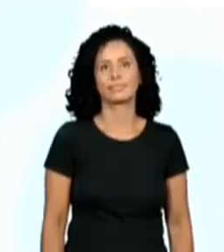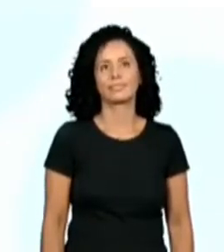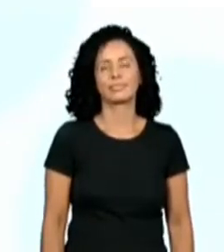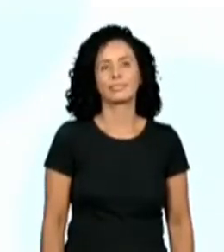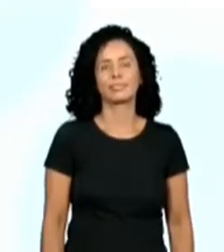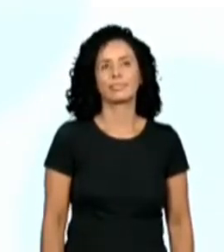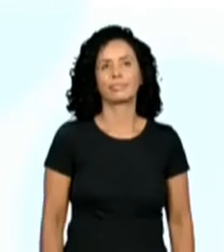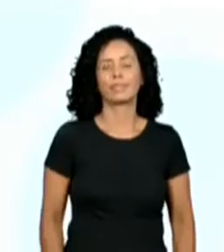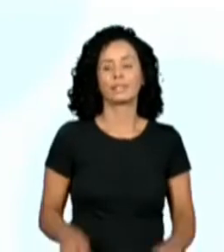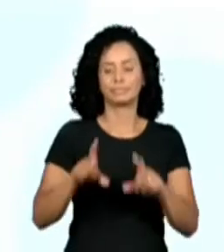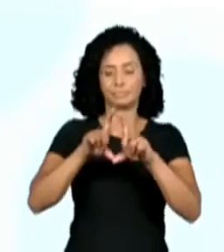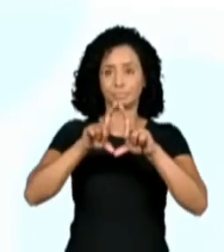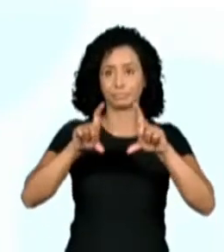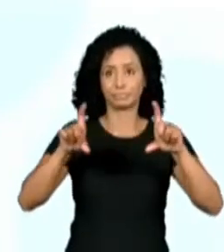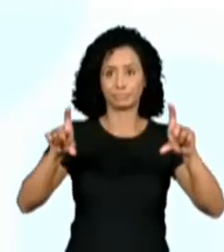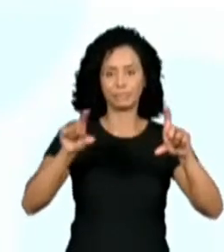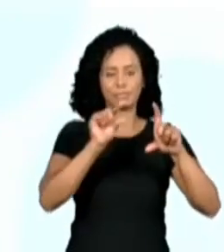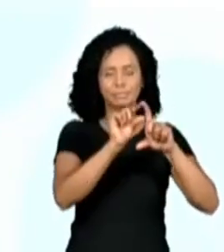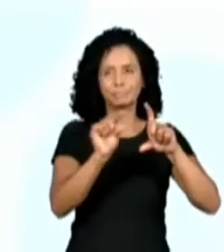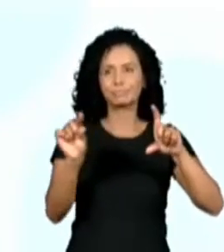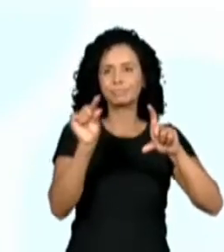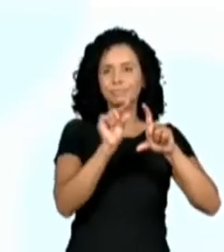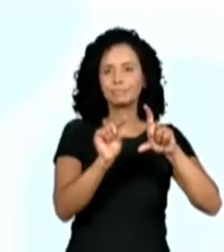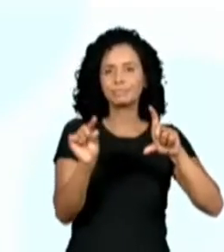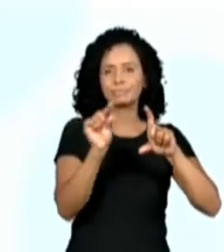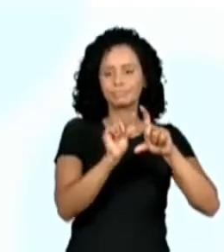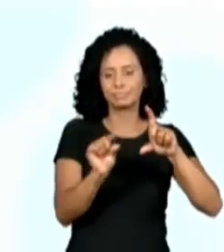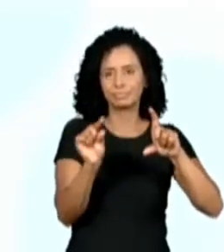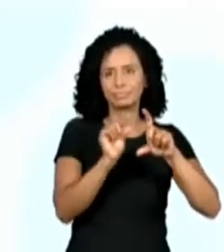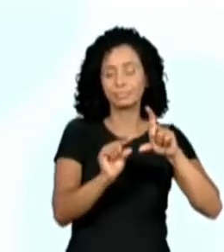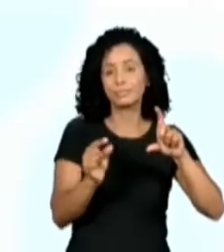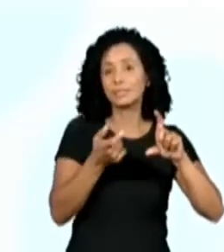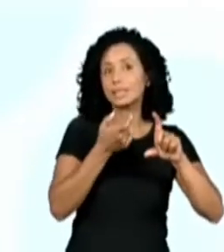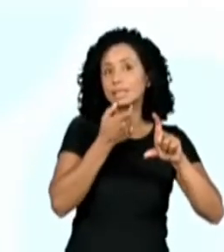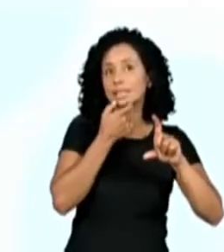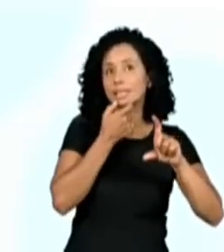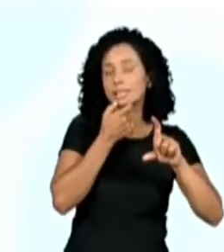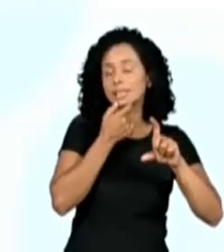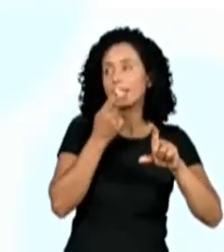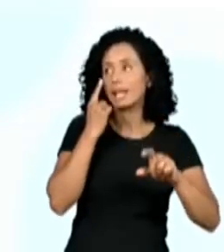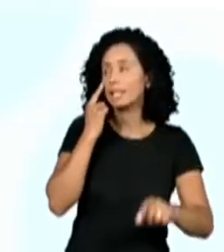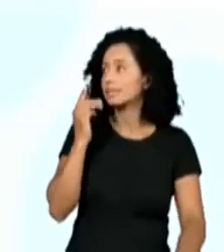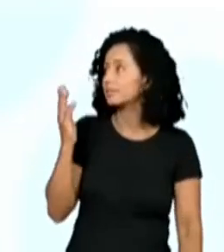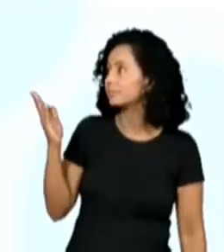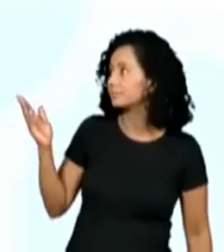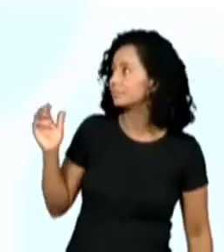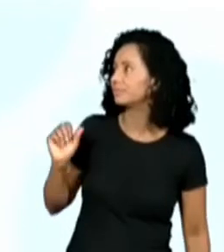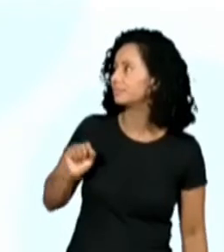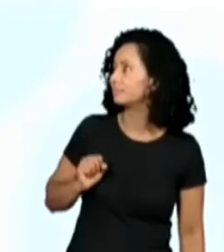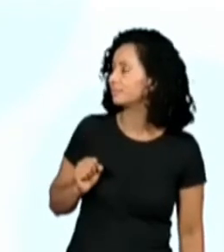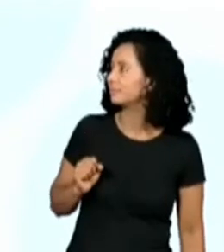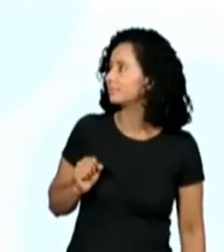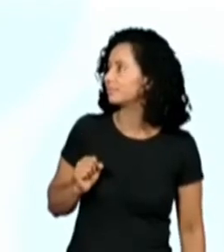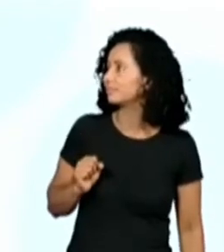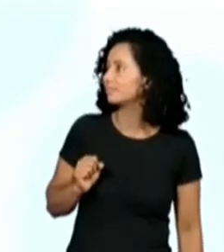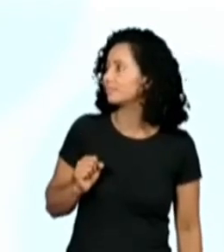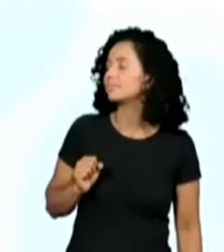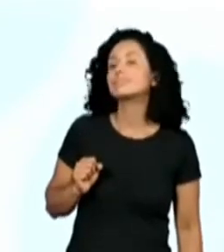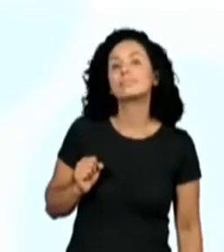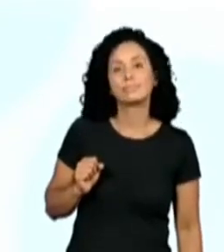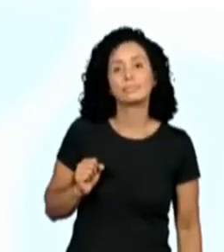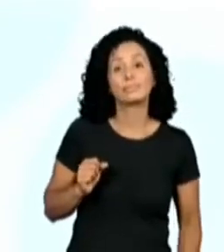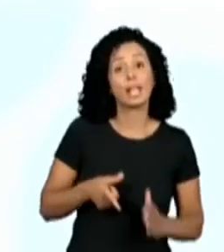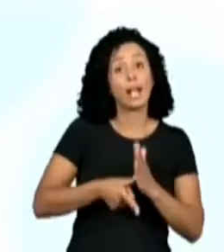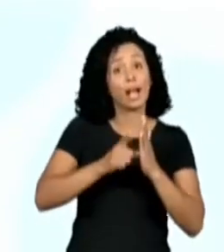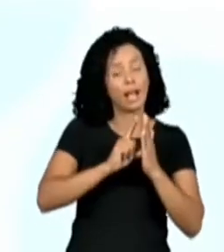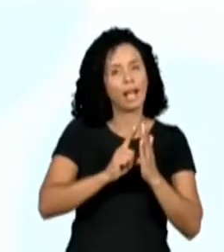And last class, né? Que foi antes aí desse pequeno intervalo que a gente teve. We reviewed our first term classes. A gente